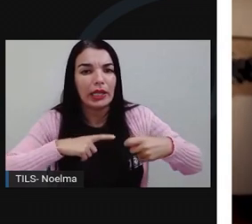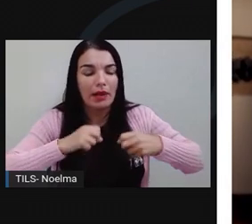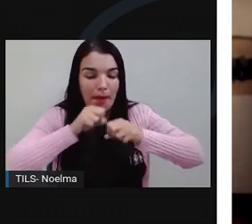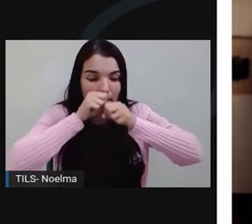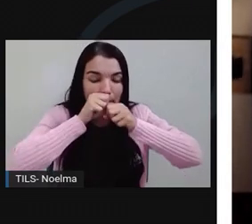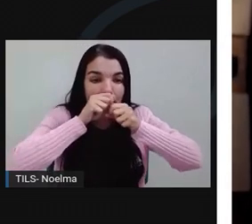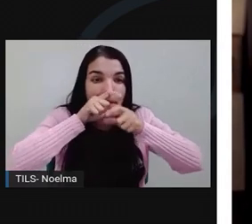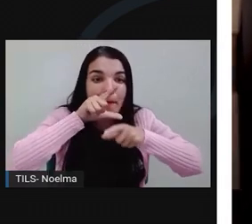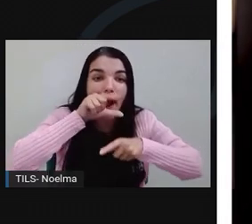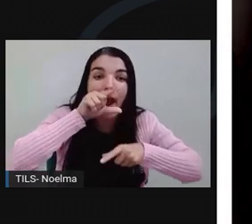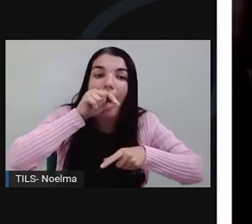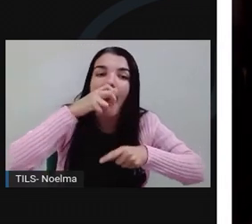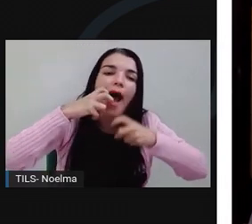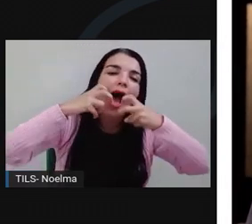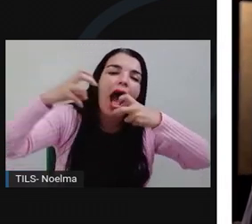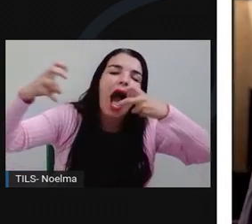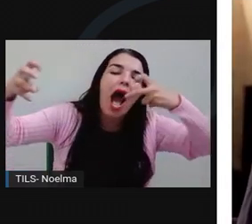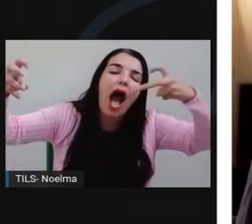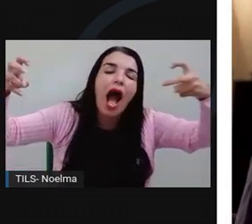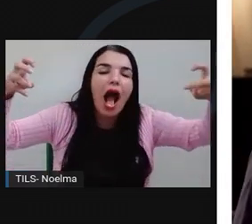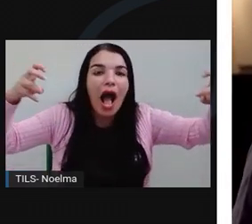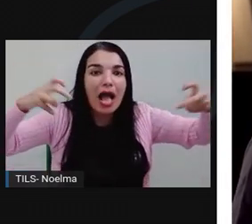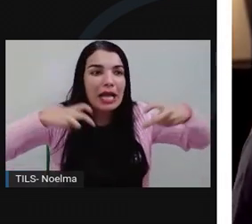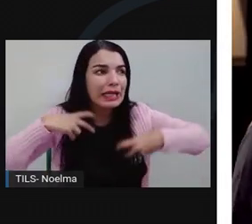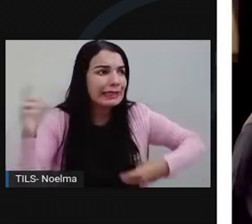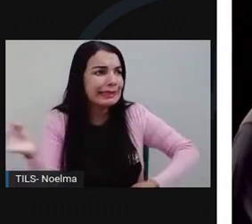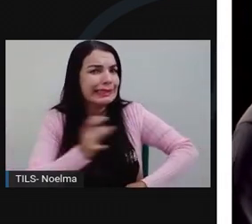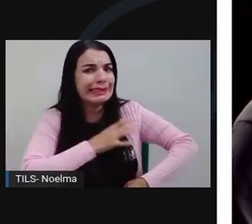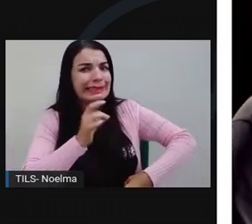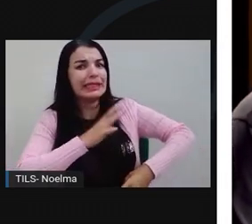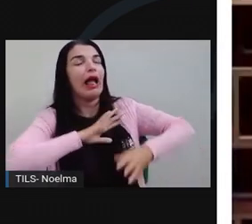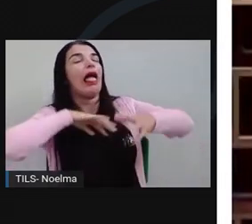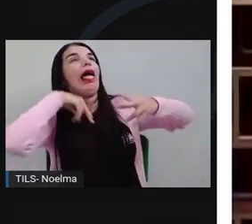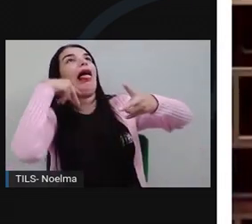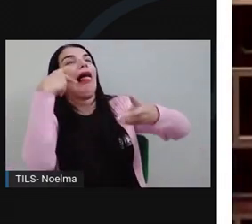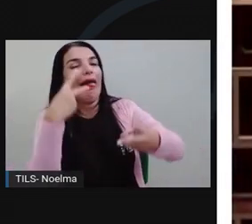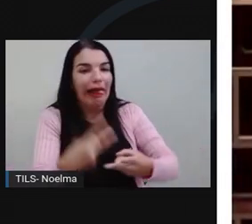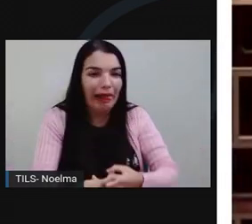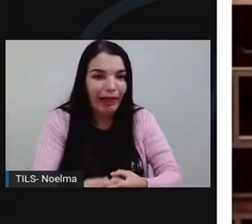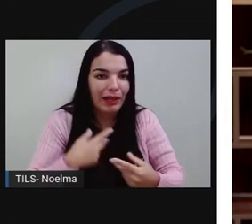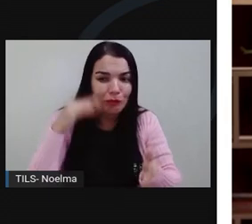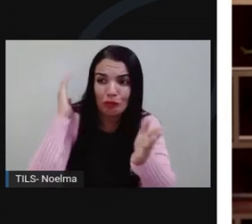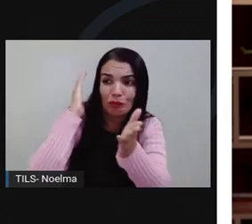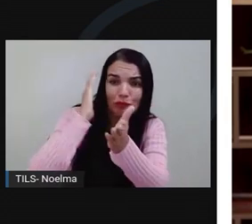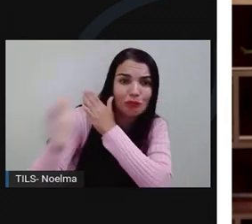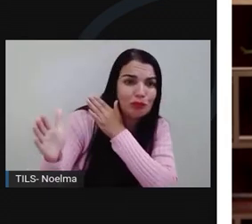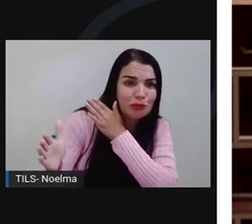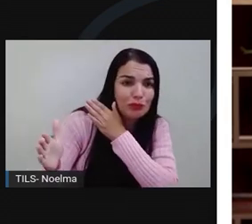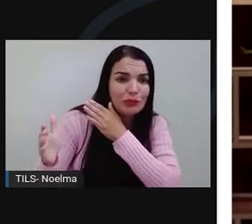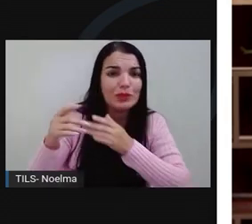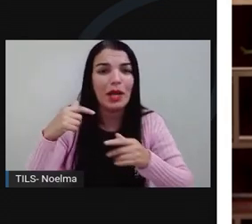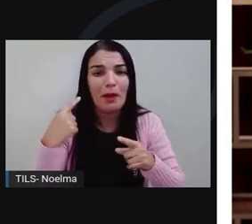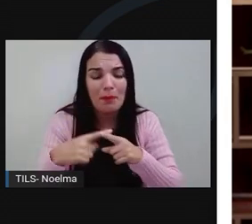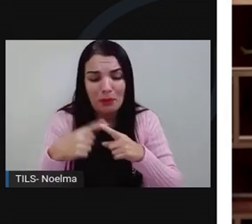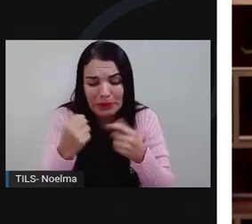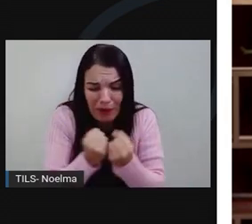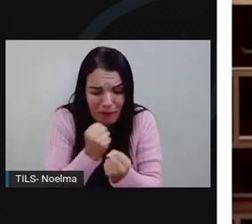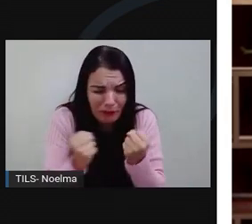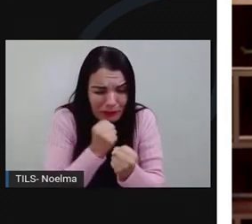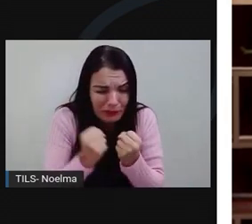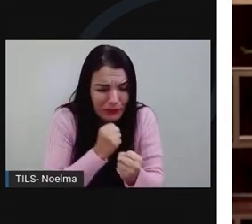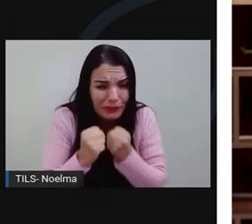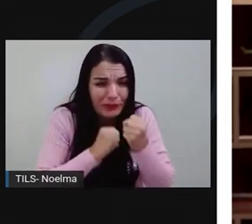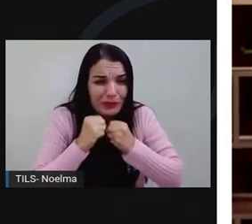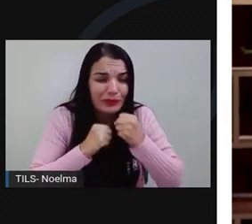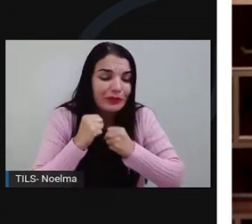soltou um coricocó tamanho que quase caí de costas. Fugi. Fugi com quantas pernas